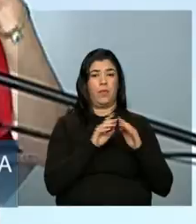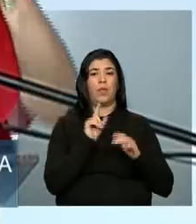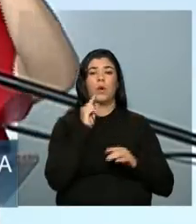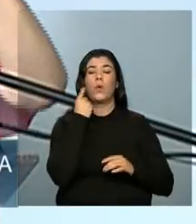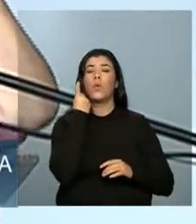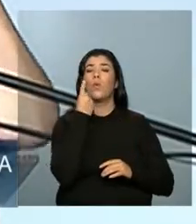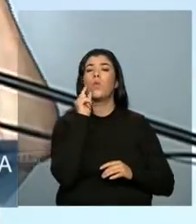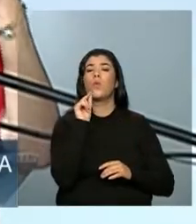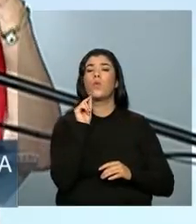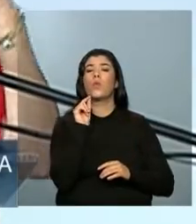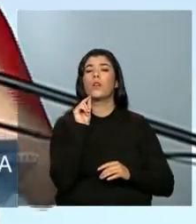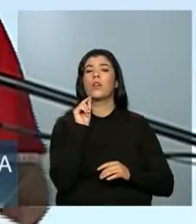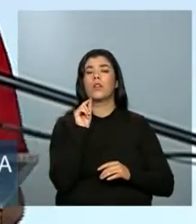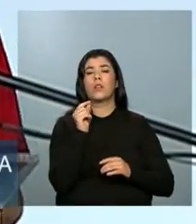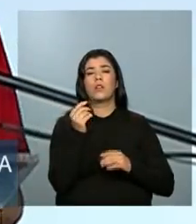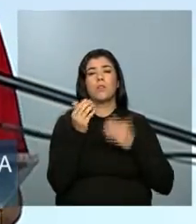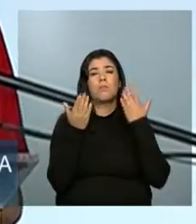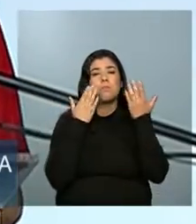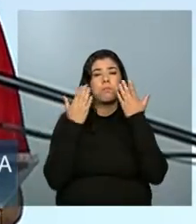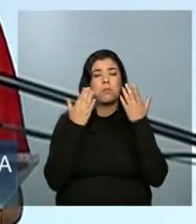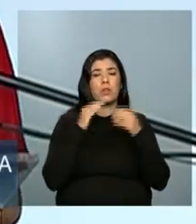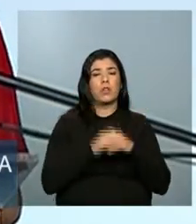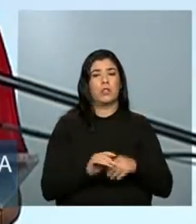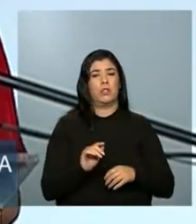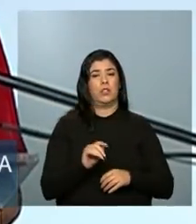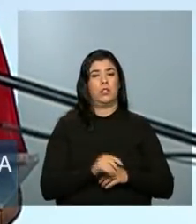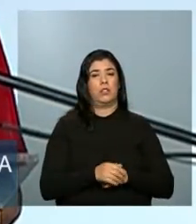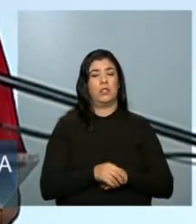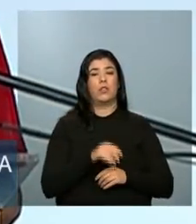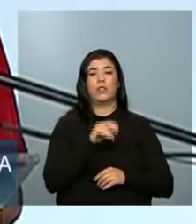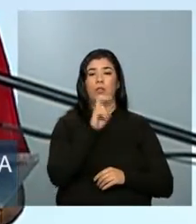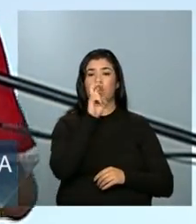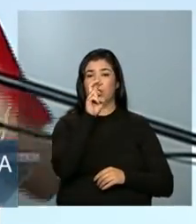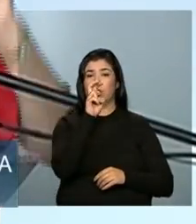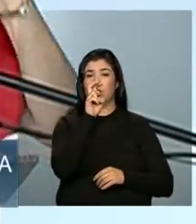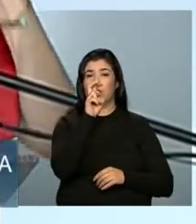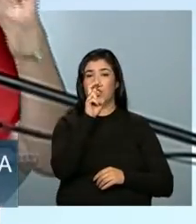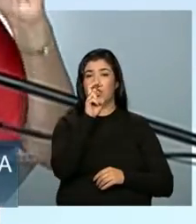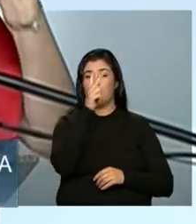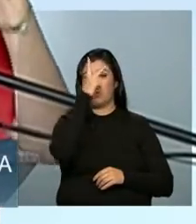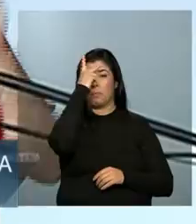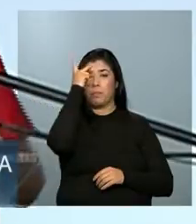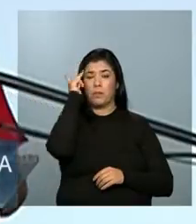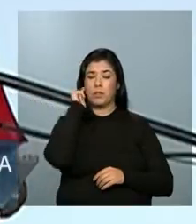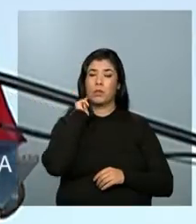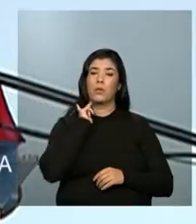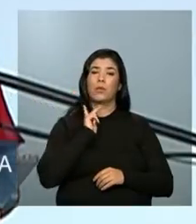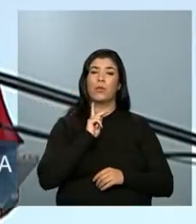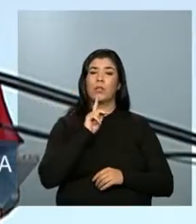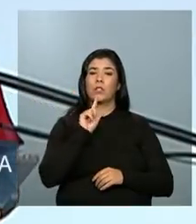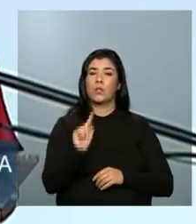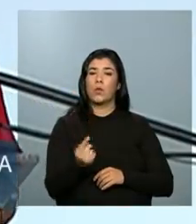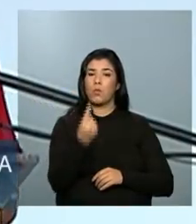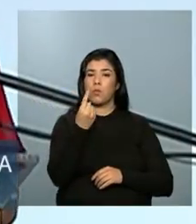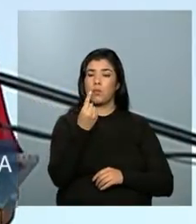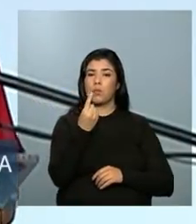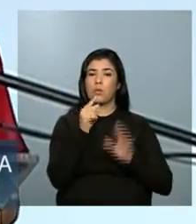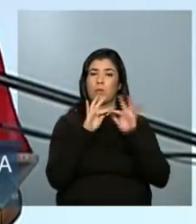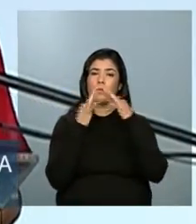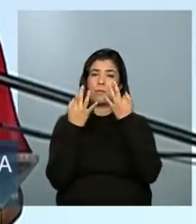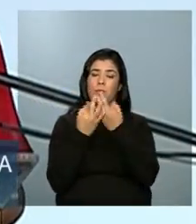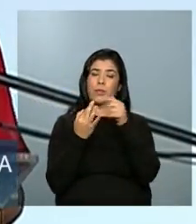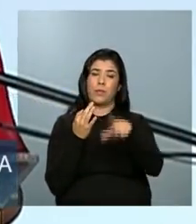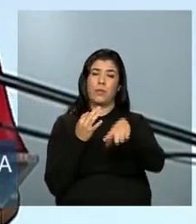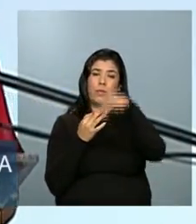aproximadamente de um em cada cinco araguarinos tiveram acesso ao Minha